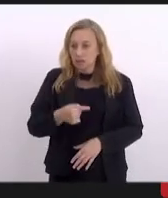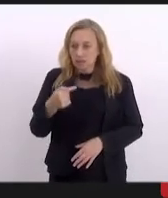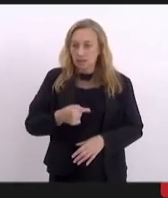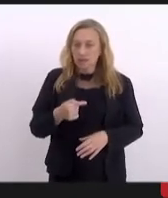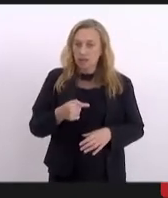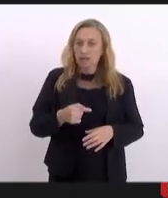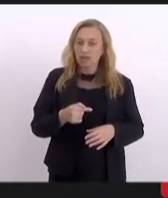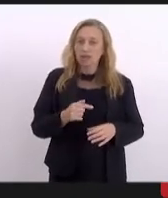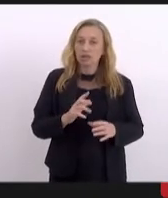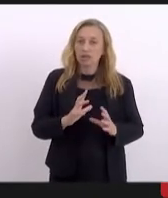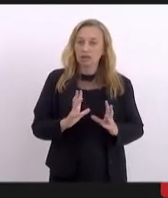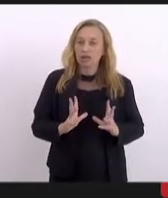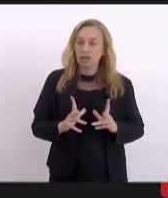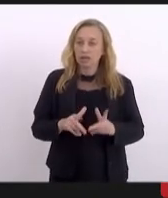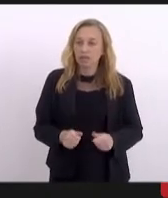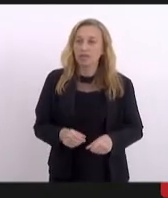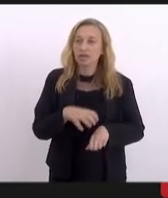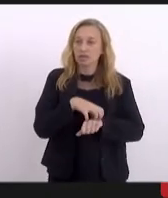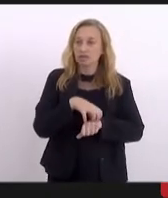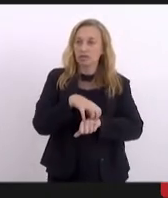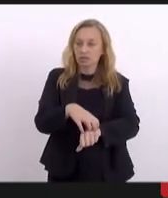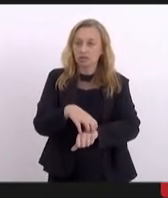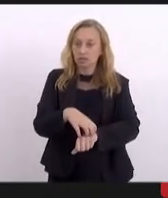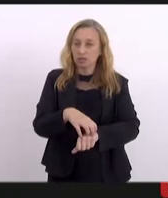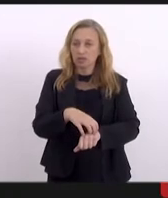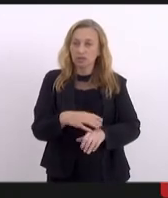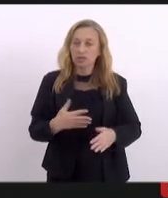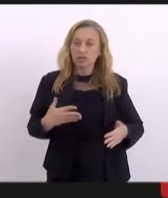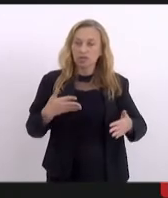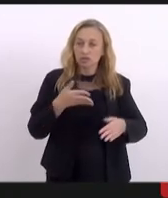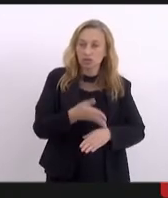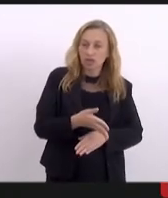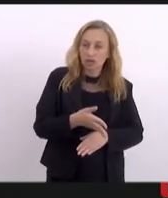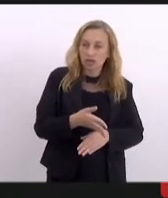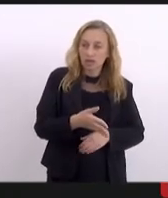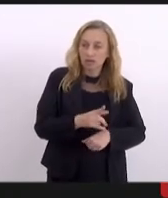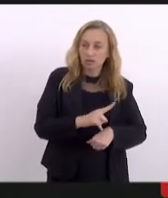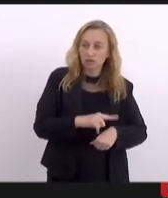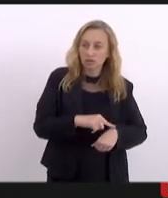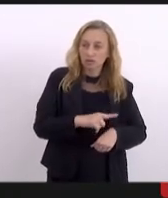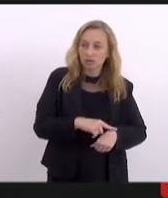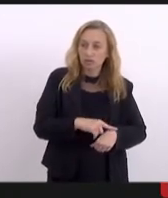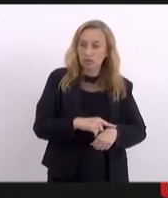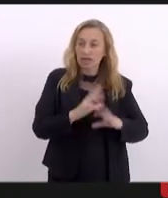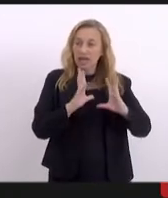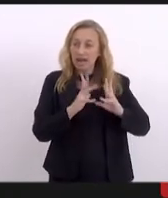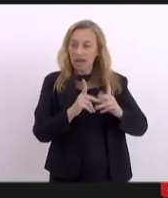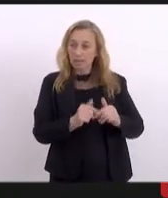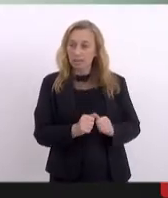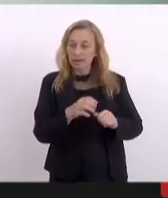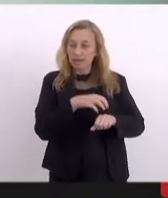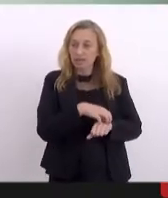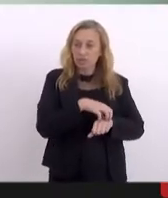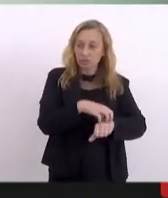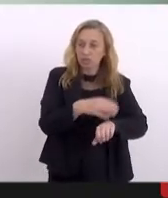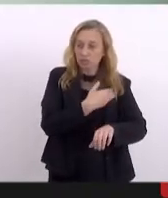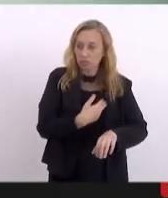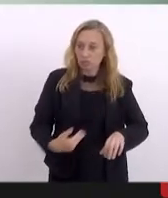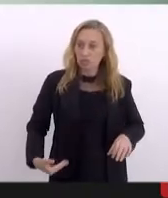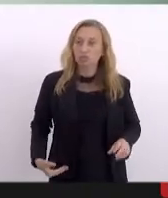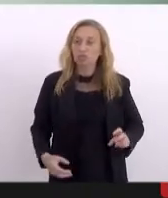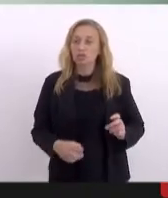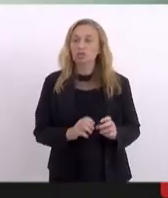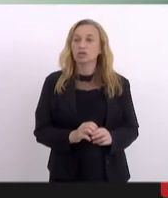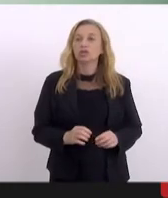composições nos pontos de partida e de chegada, bem como a desinfecção periódica das estações